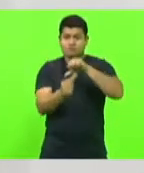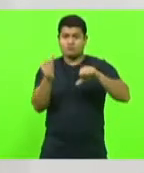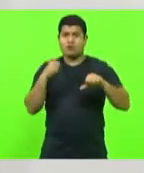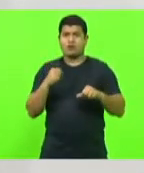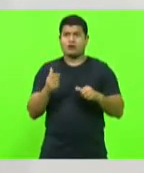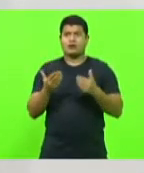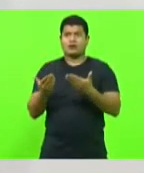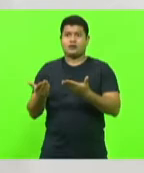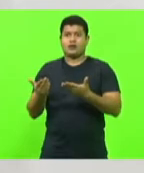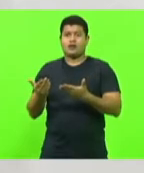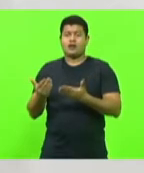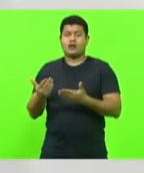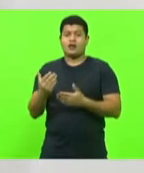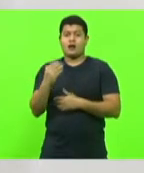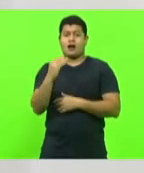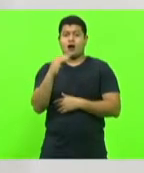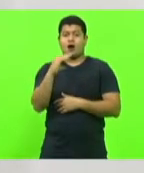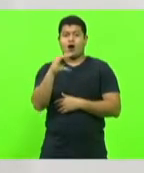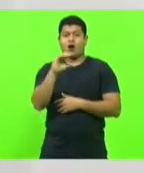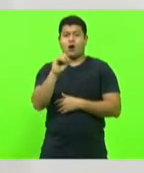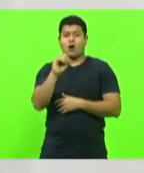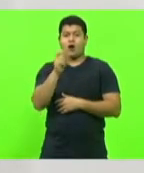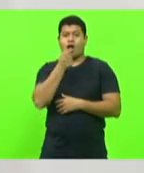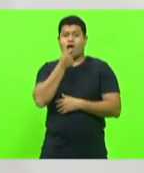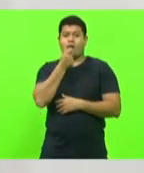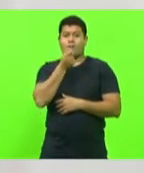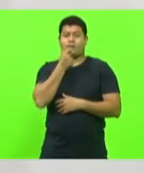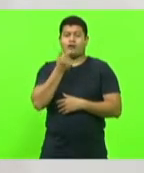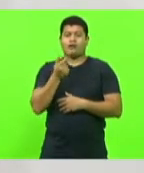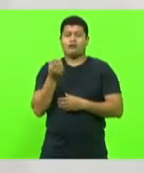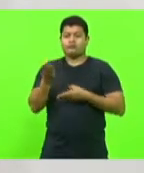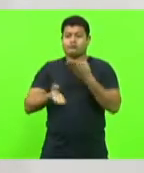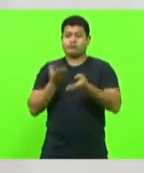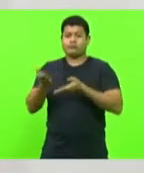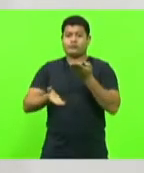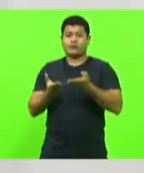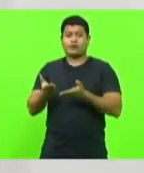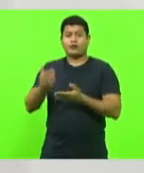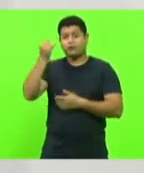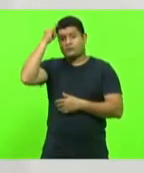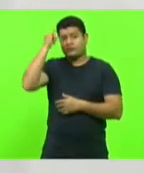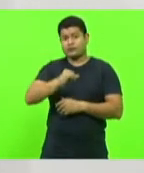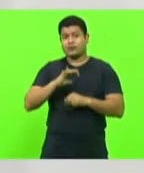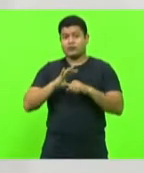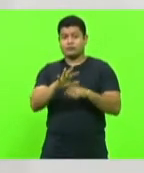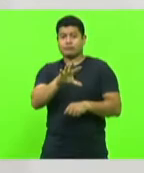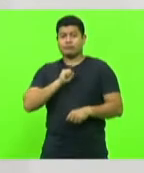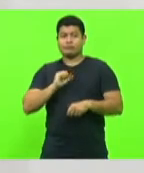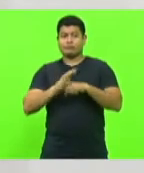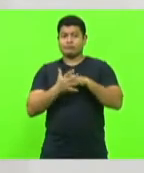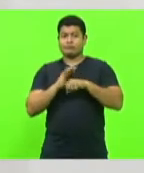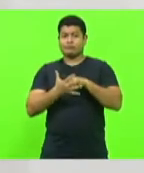eficácia da cloroquina e do tratamento precoce. Em muitos casos, a ordem do hospital